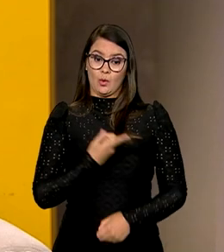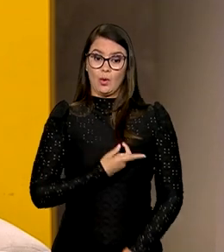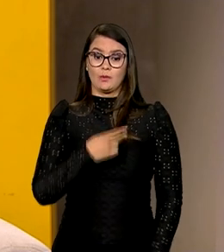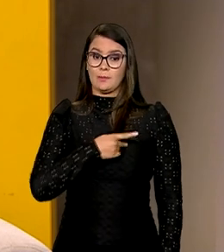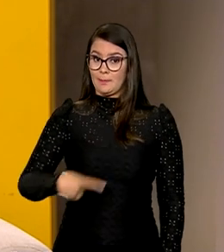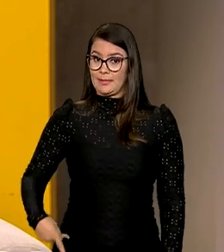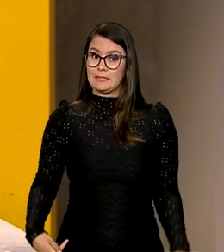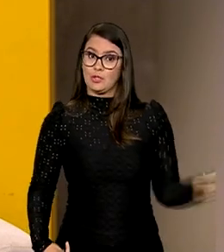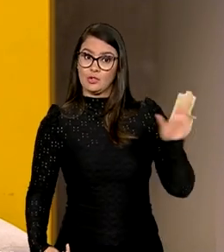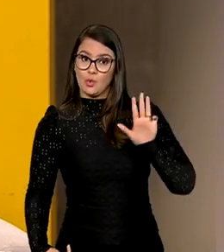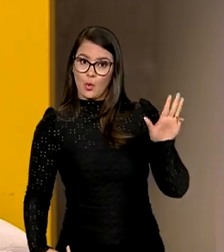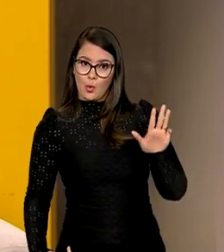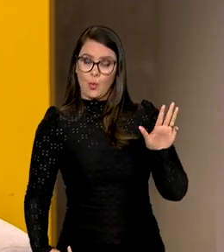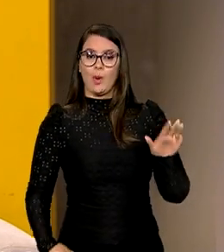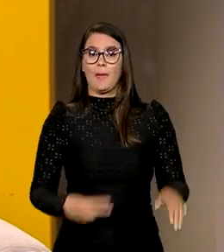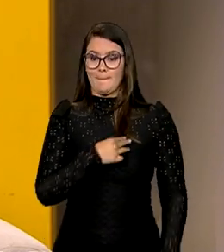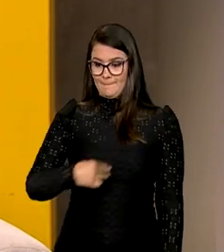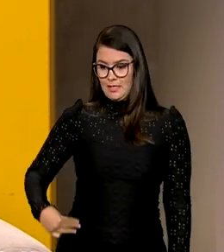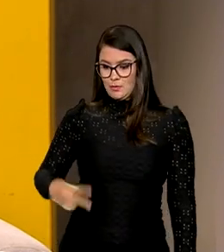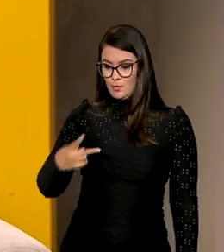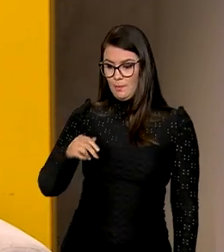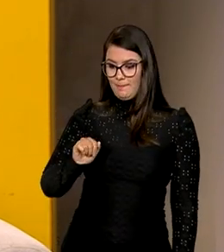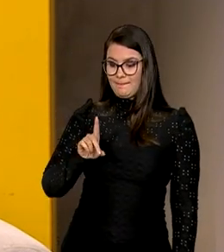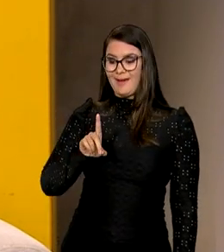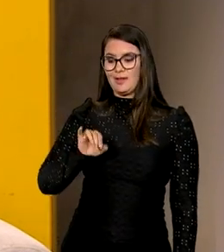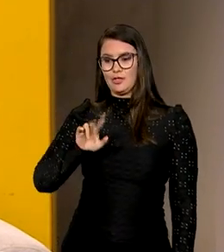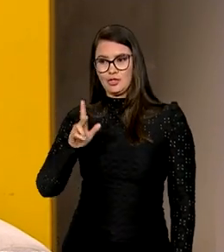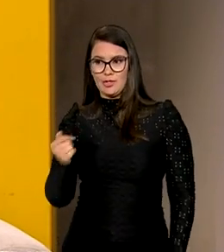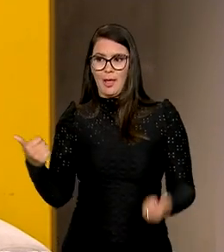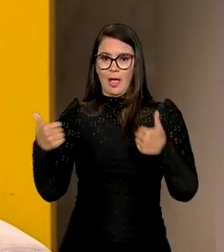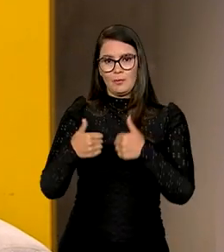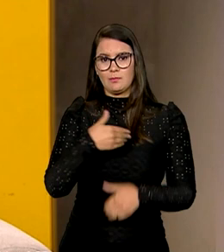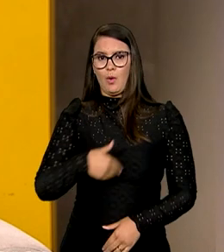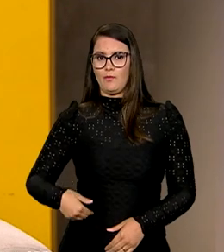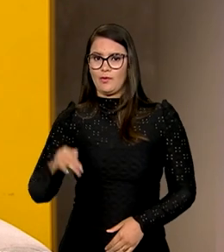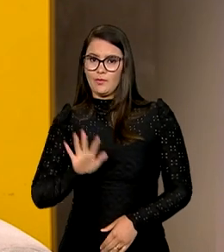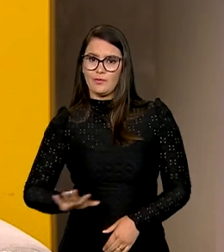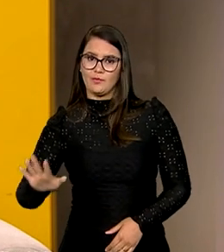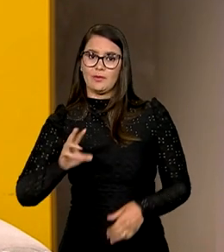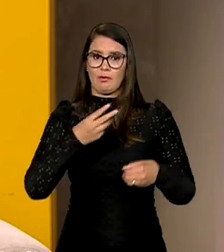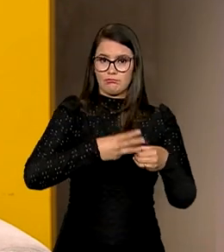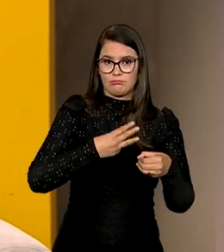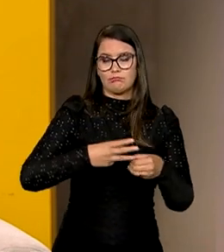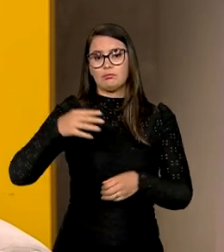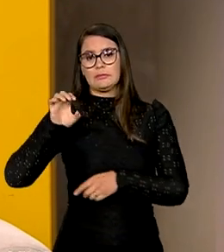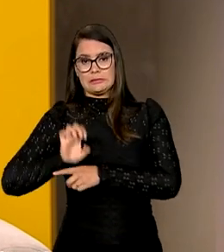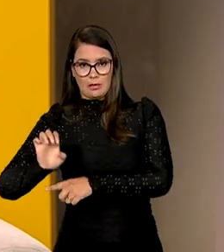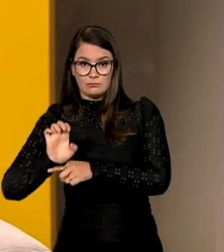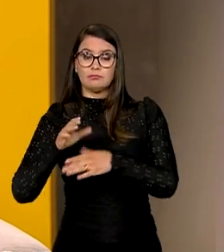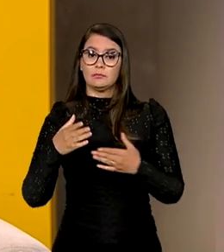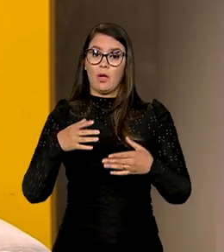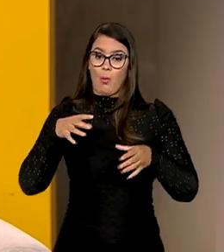Lula e do ministro Padilha da reaproximação do governo federal com os estados e os municípios. E a caravana é a